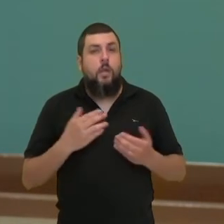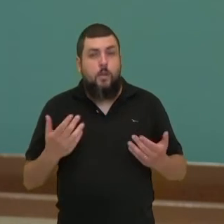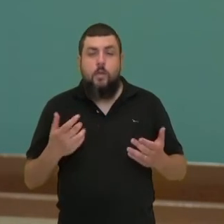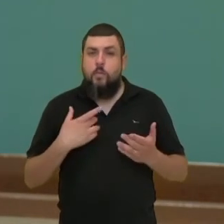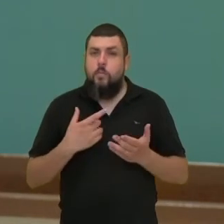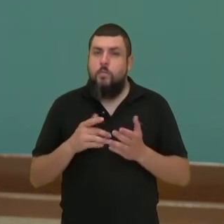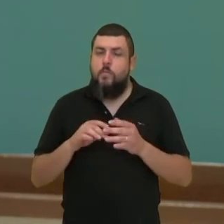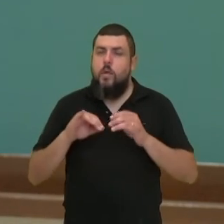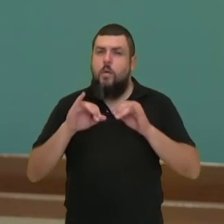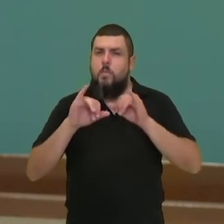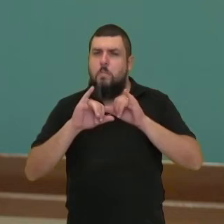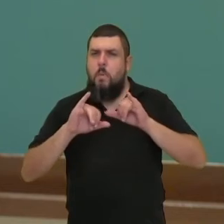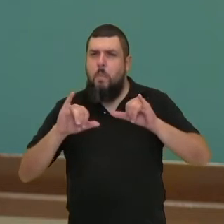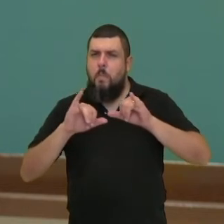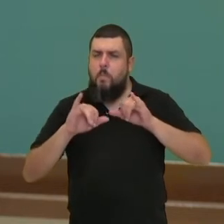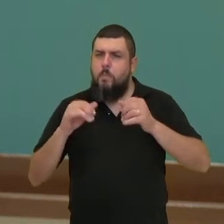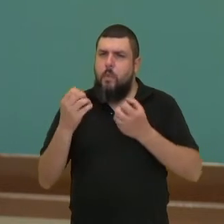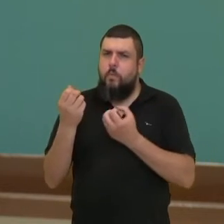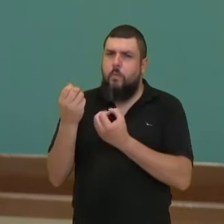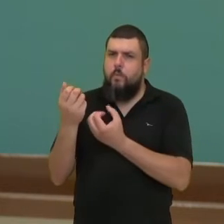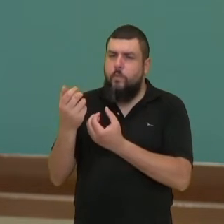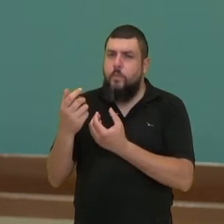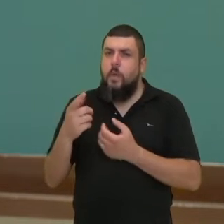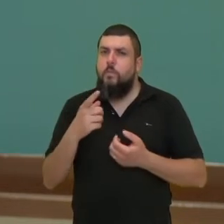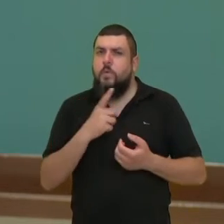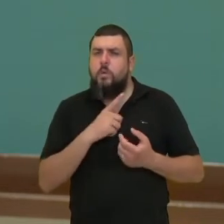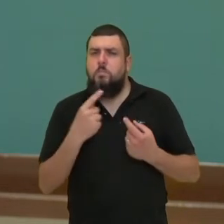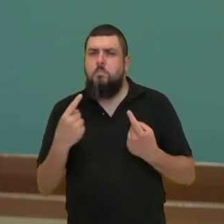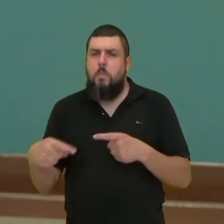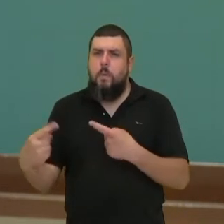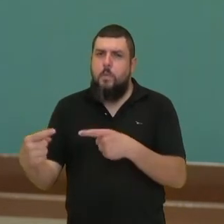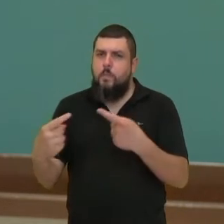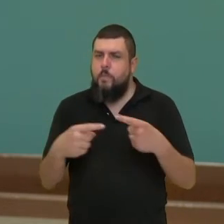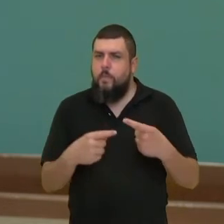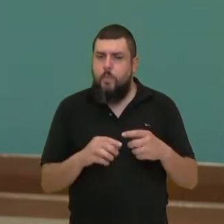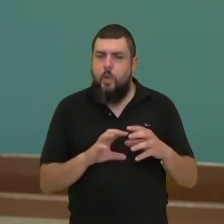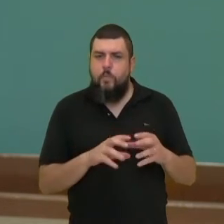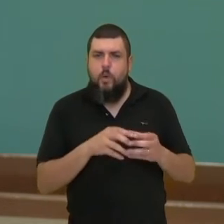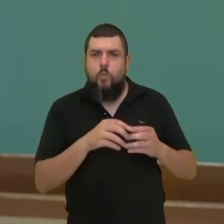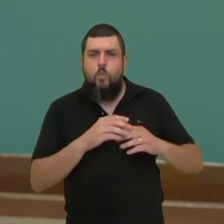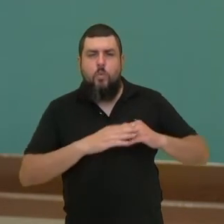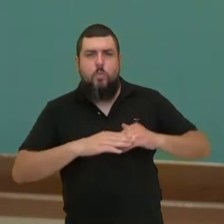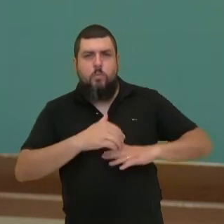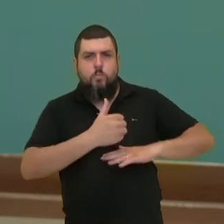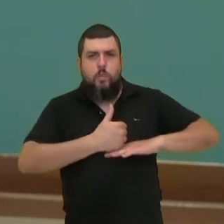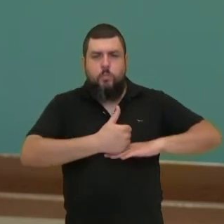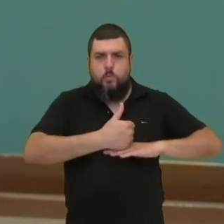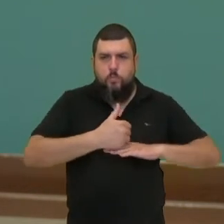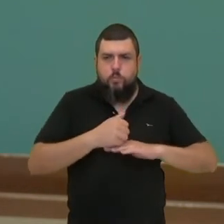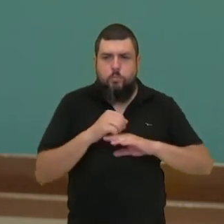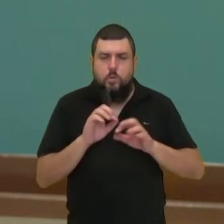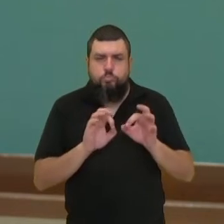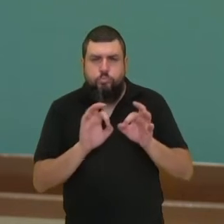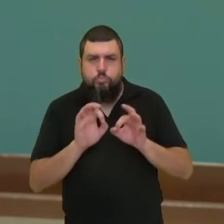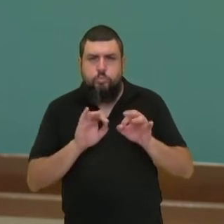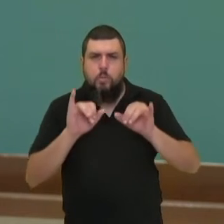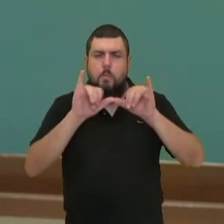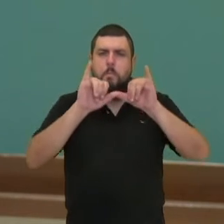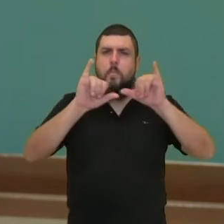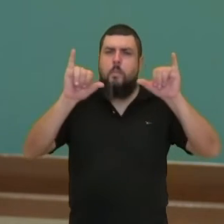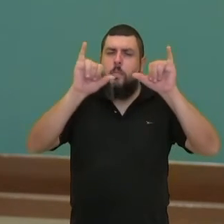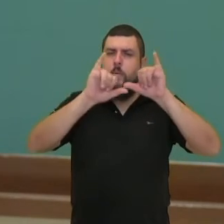polêmica entre os publicitários, os profissionais que criam ali as